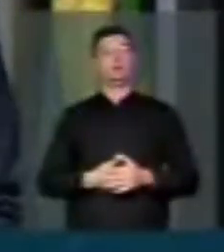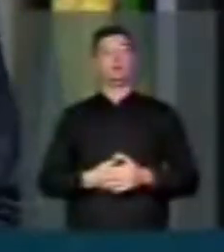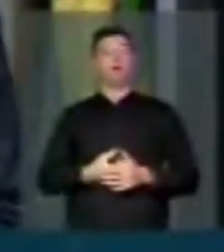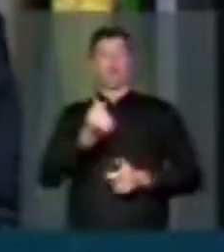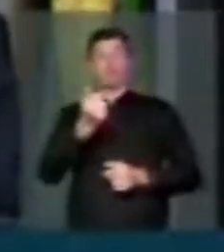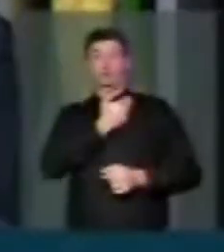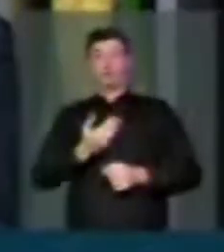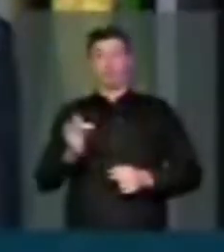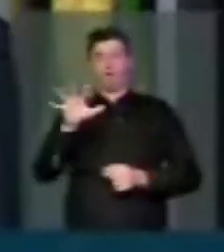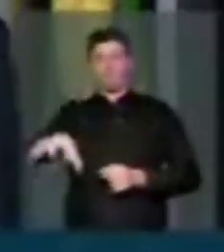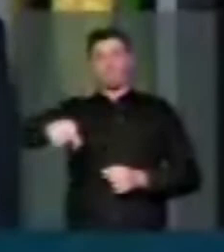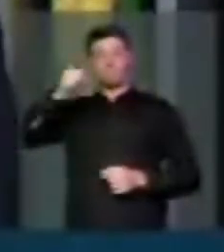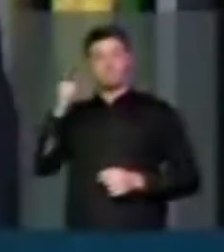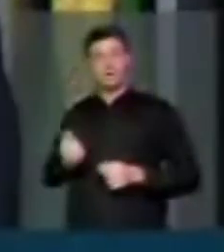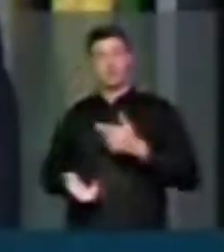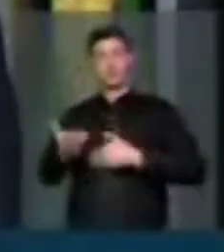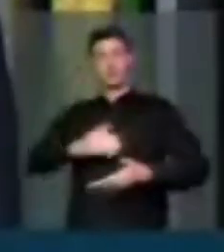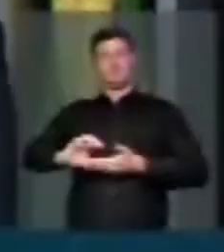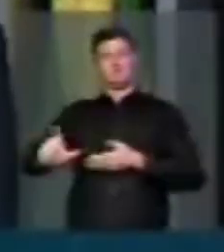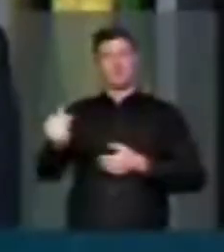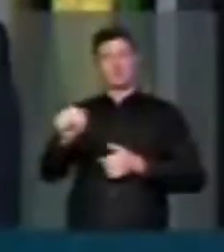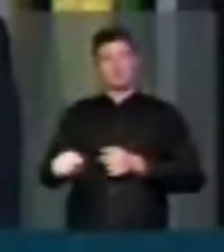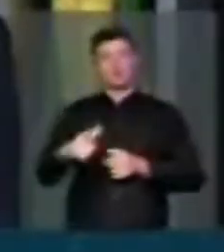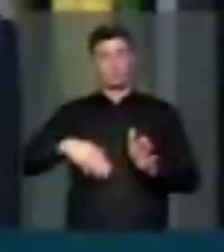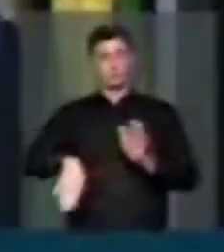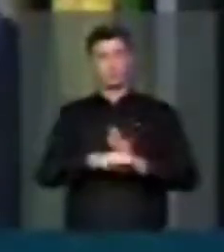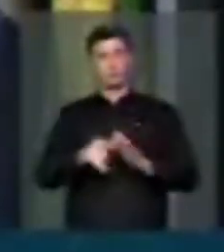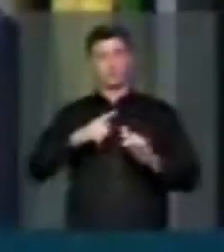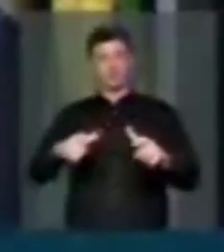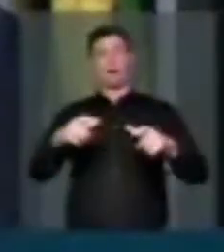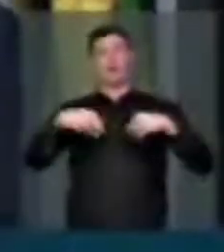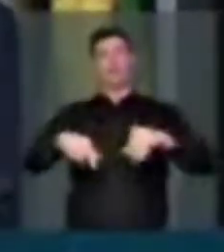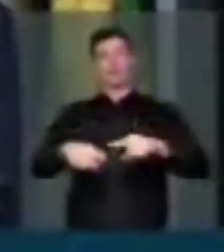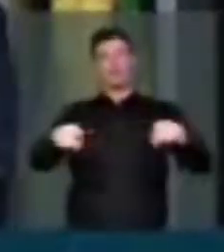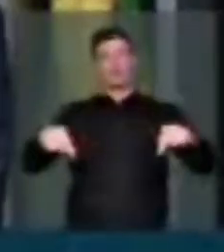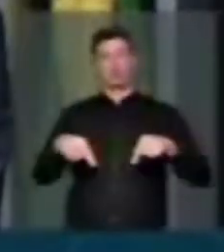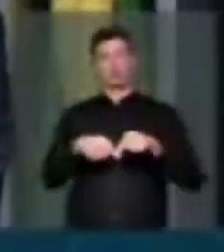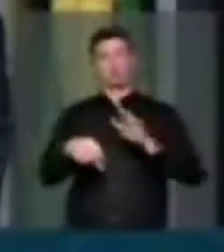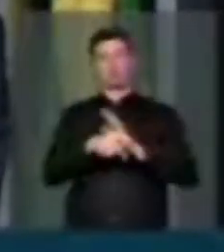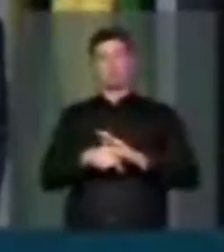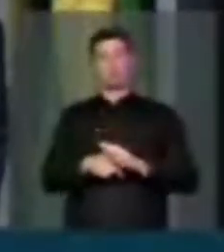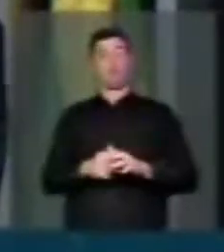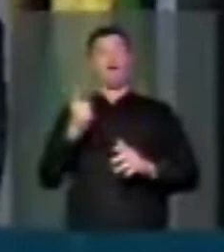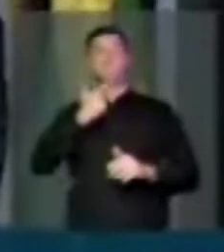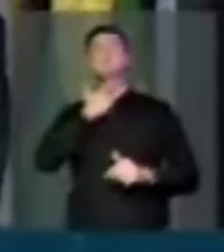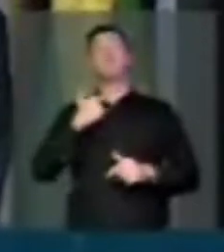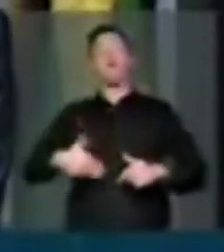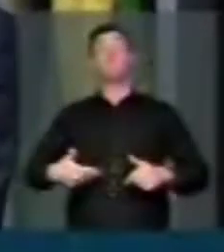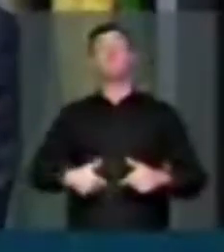nas transferências ou exceção de imóveis localizadas em terrenos de marinha, a fome governamental